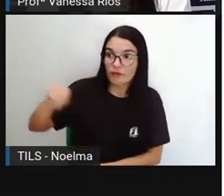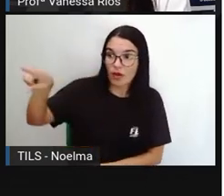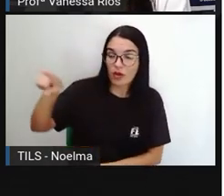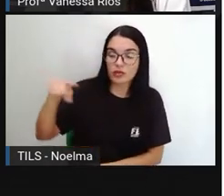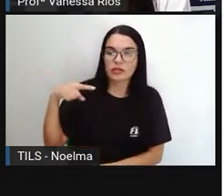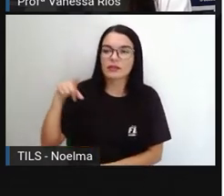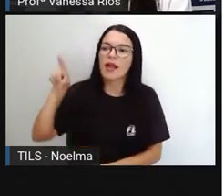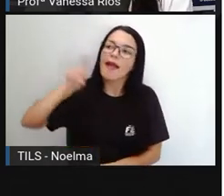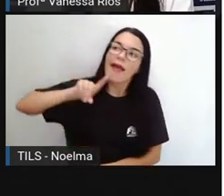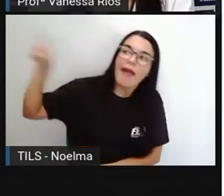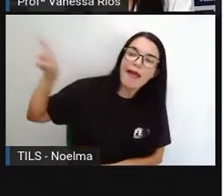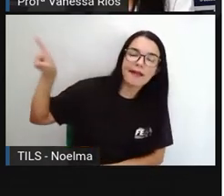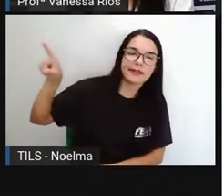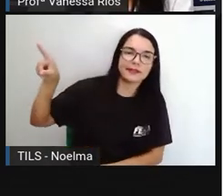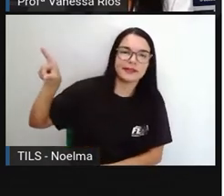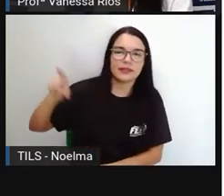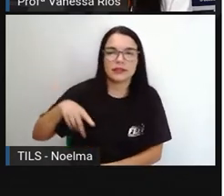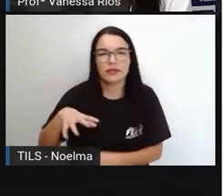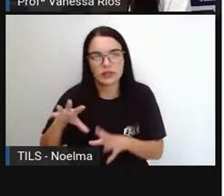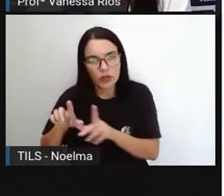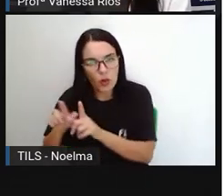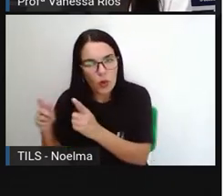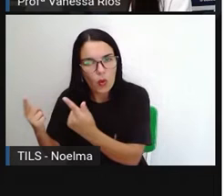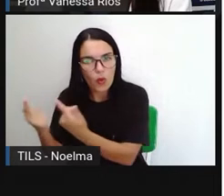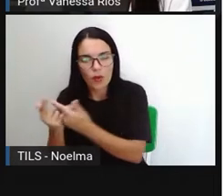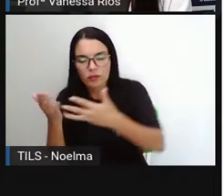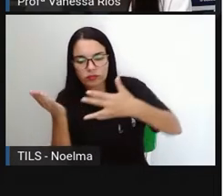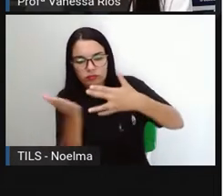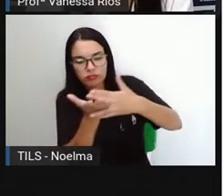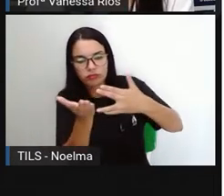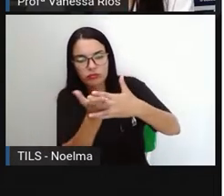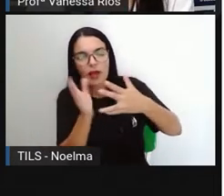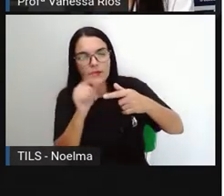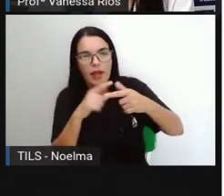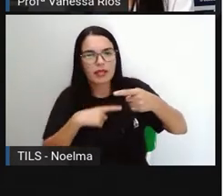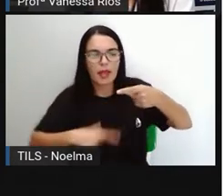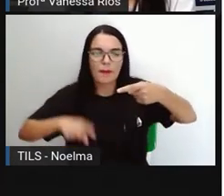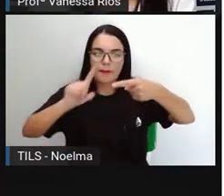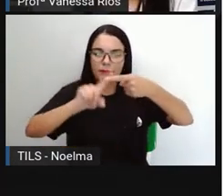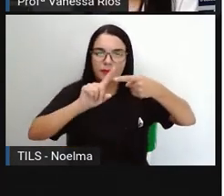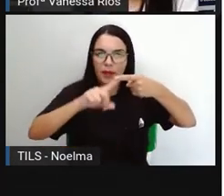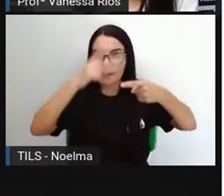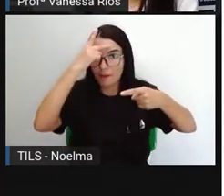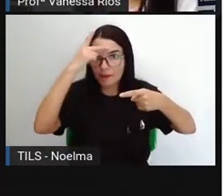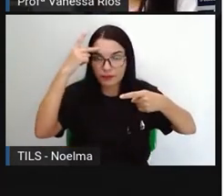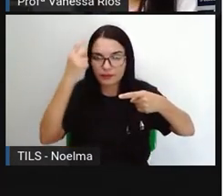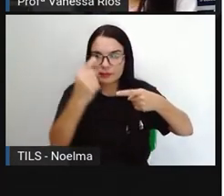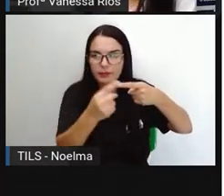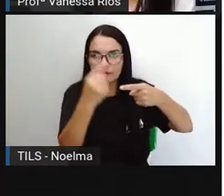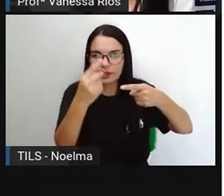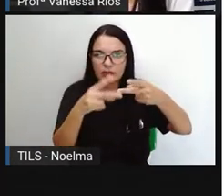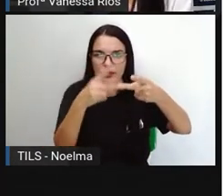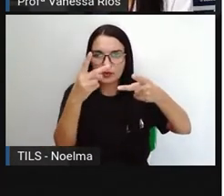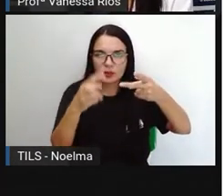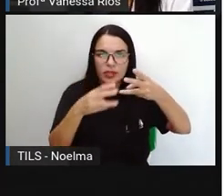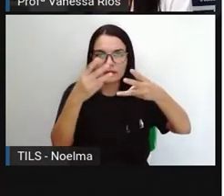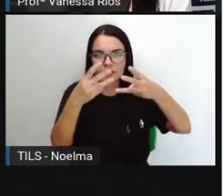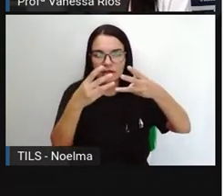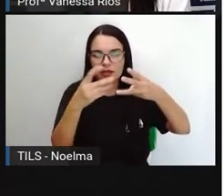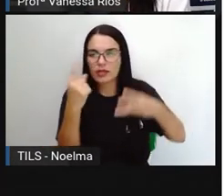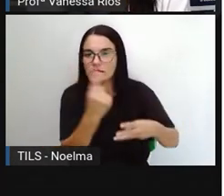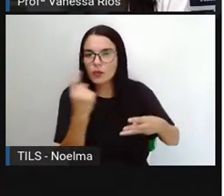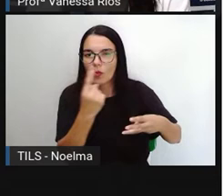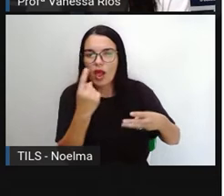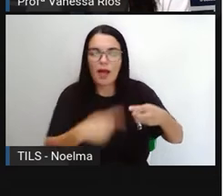ou elas. E aí a gente divide em grupos, não é? Primeira e segunda, segunda e terceira pessoa do singular, primeiro,